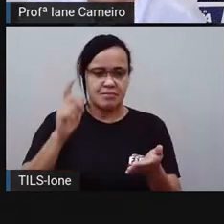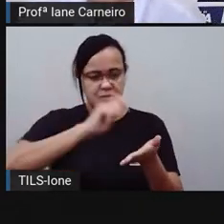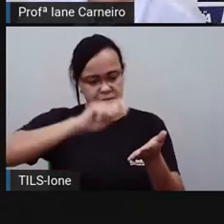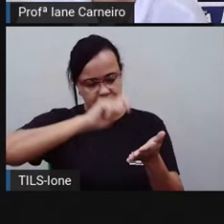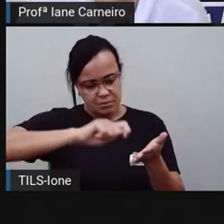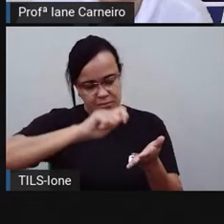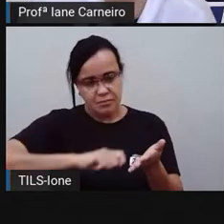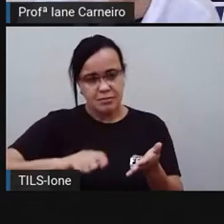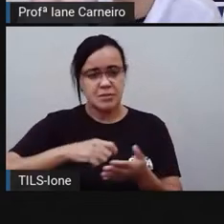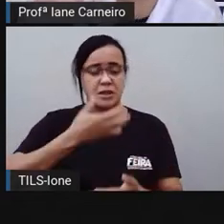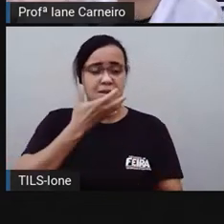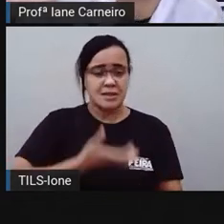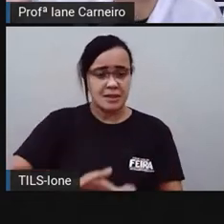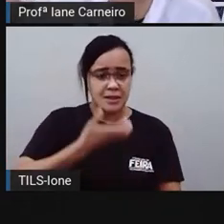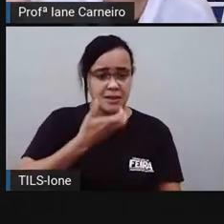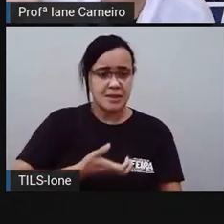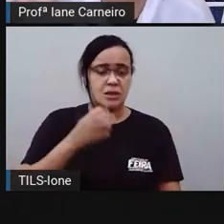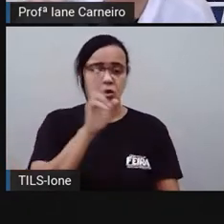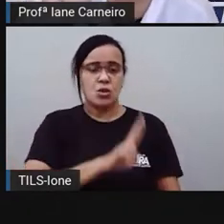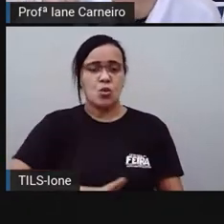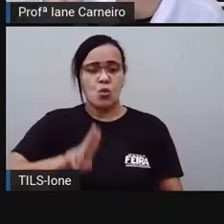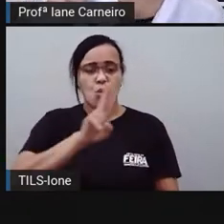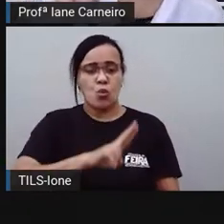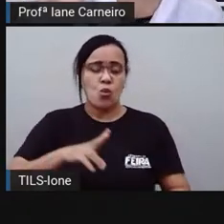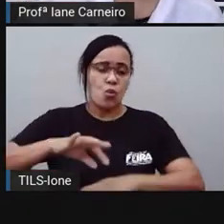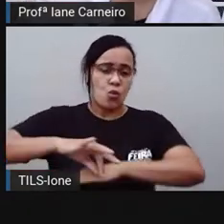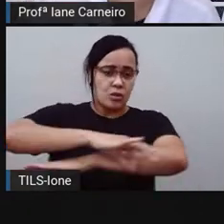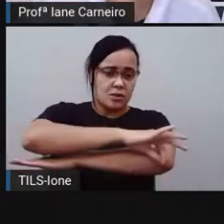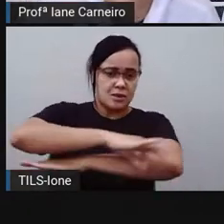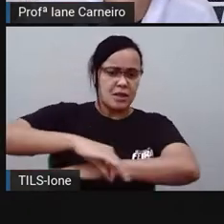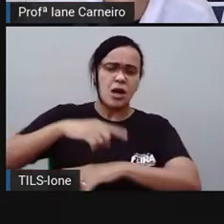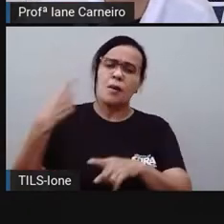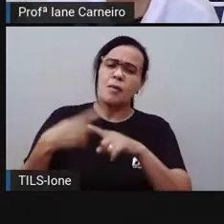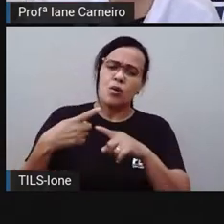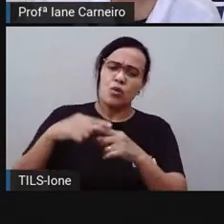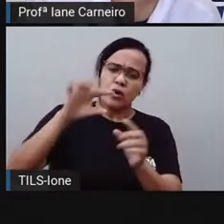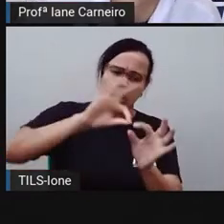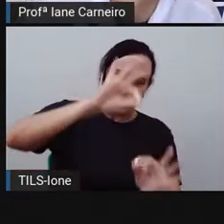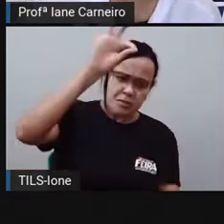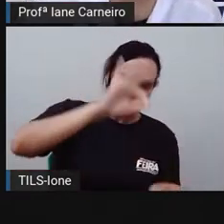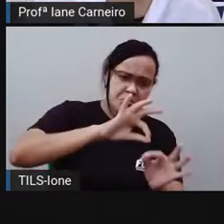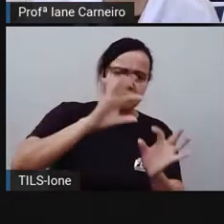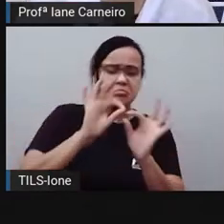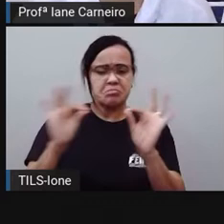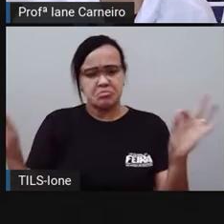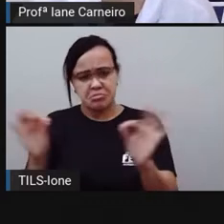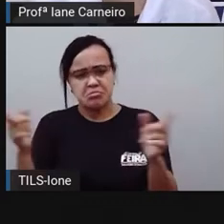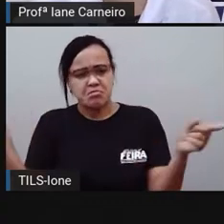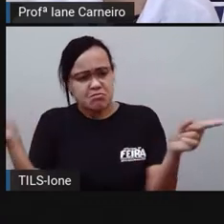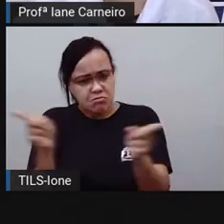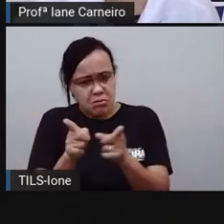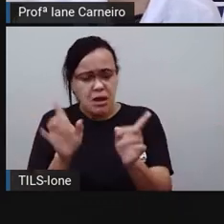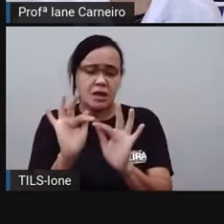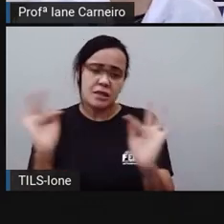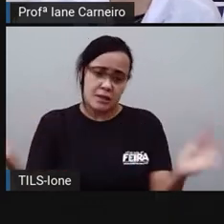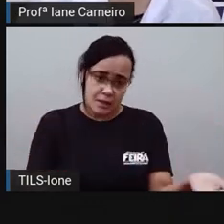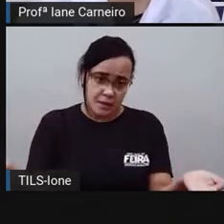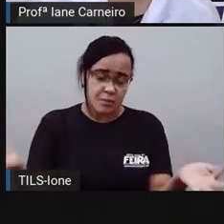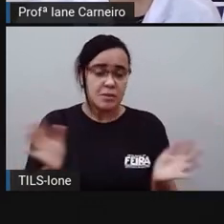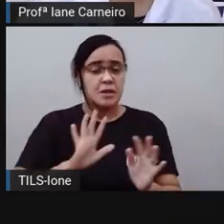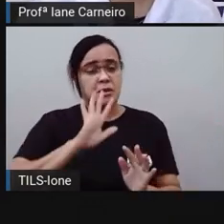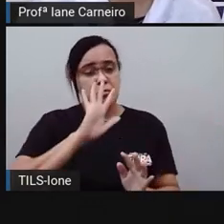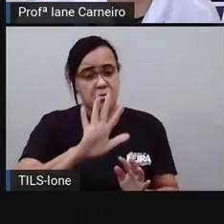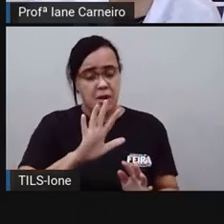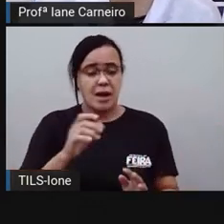régua, né? Porque são medidas pequenas, né? E a gente faz ali em casa ou na escola. Mas, por exemplo, quando a gente